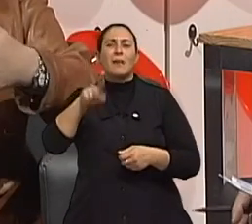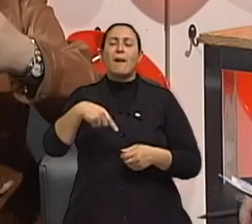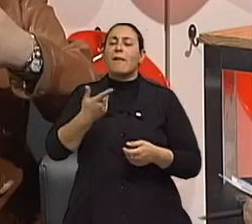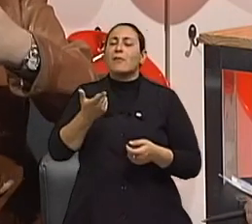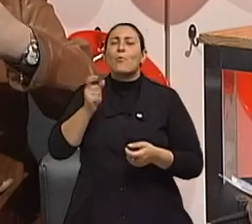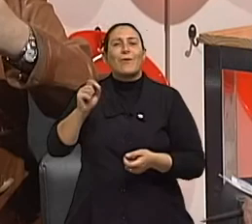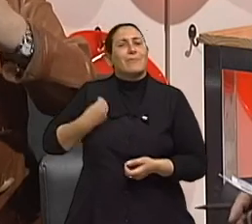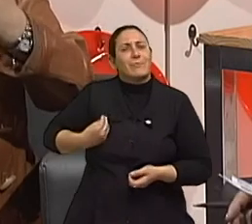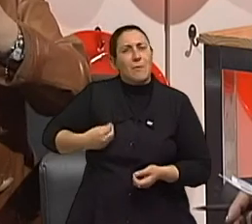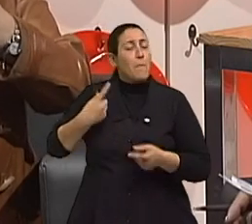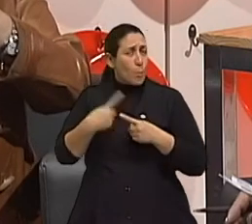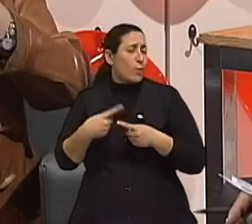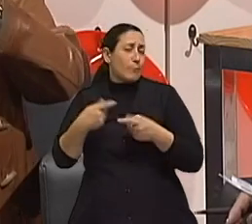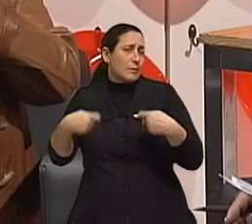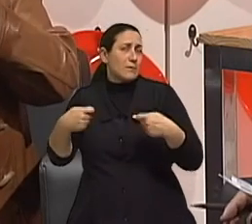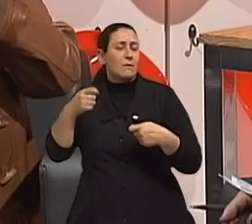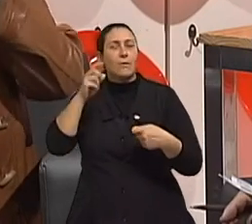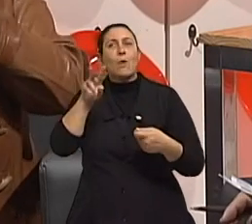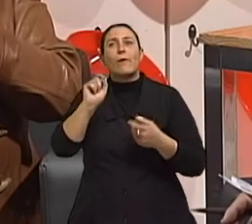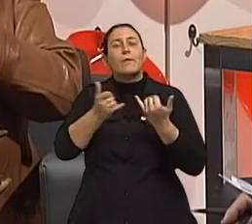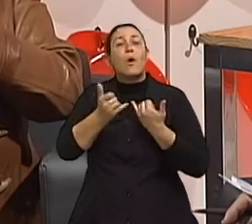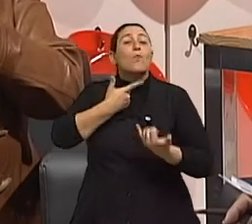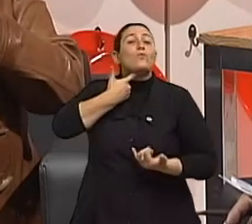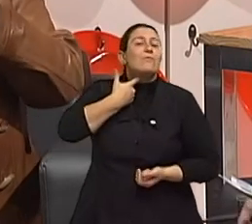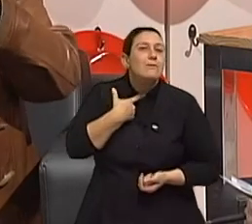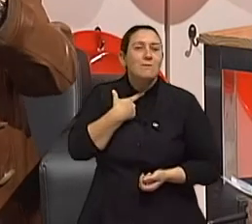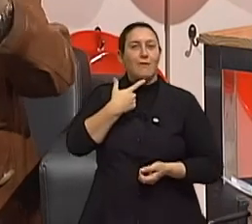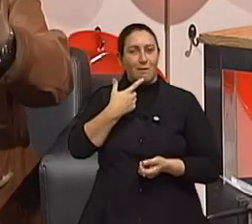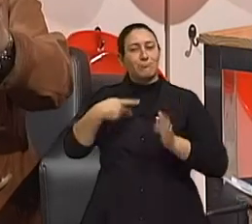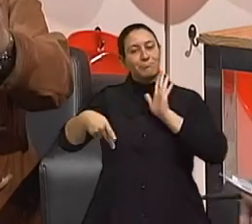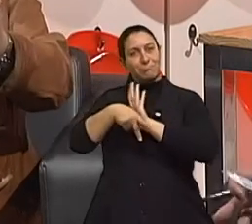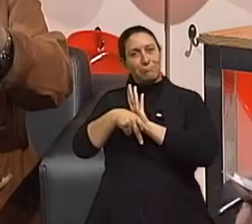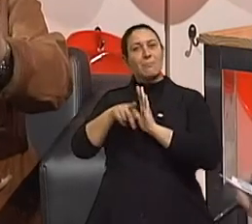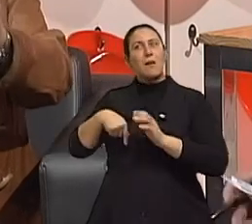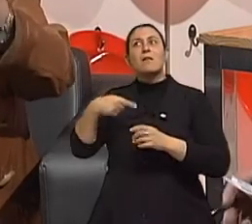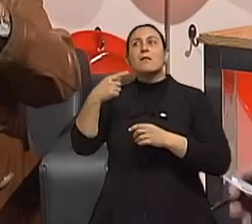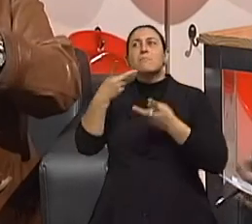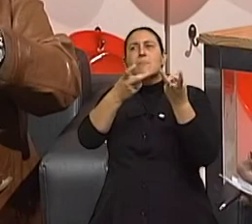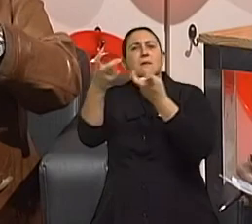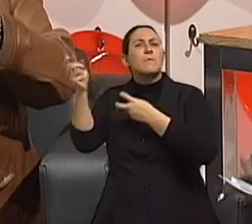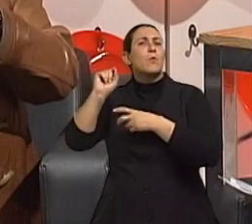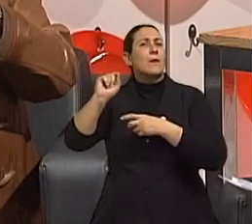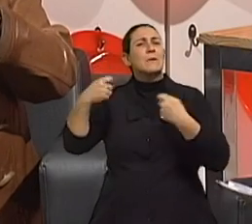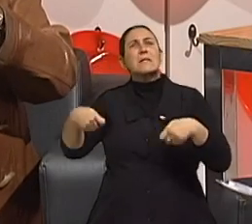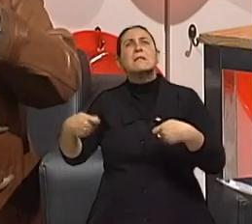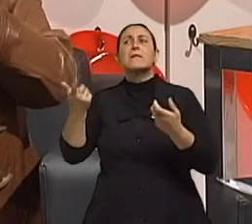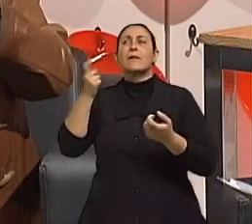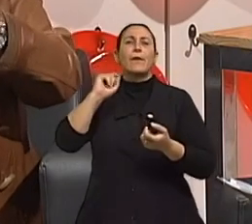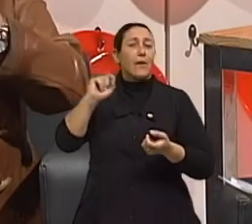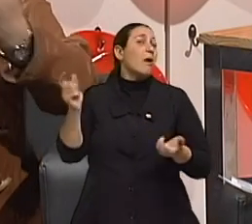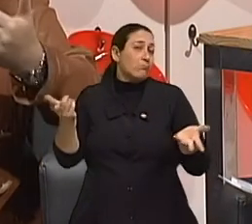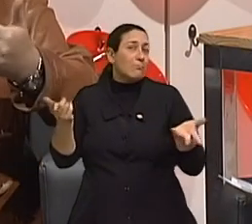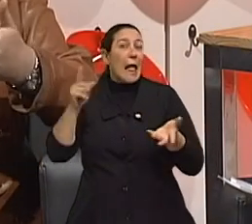capacidade, para poder continuar gostando de si e receber o feedback dos outros, que está bem. Então,